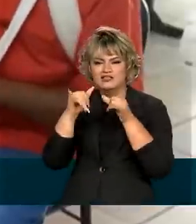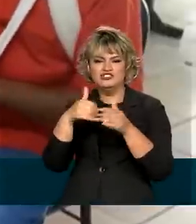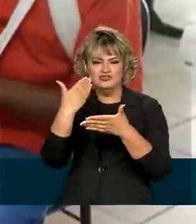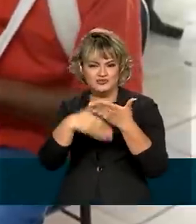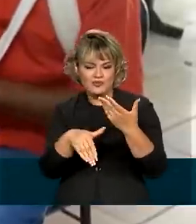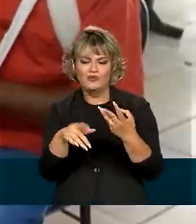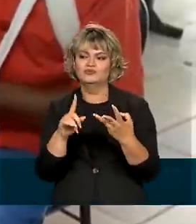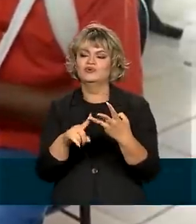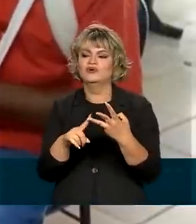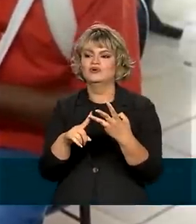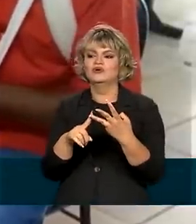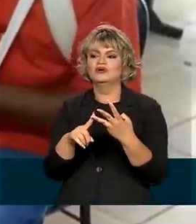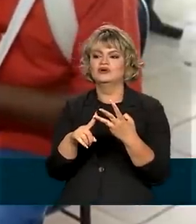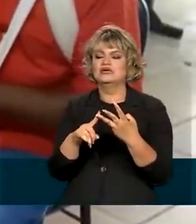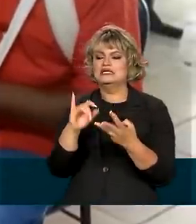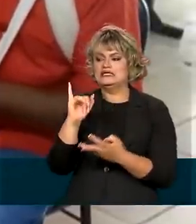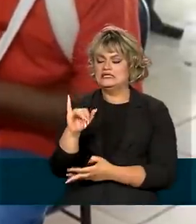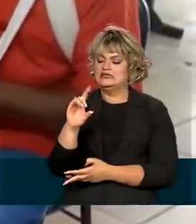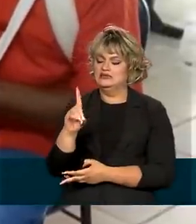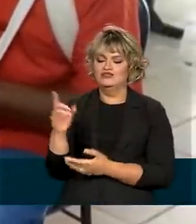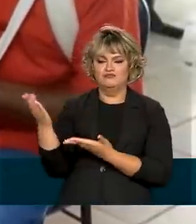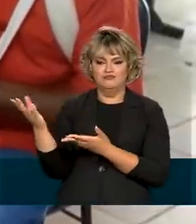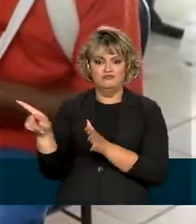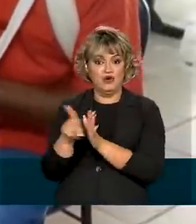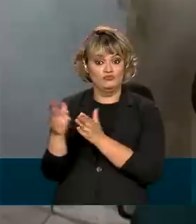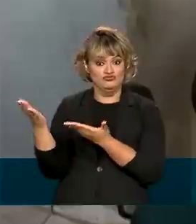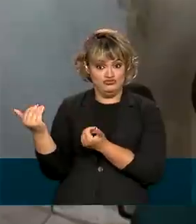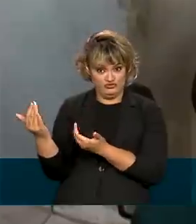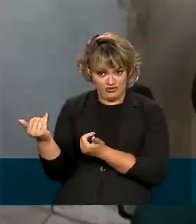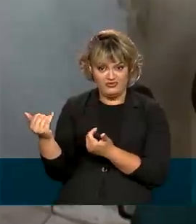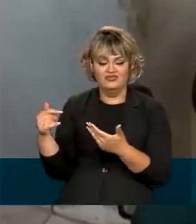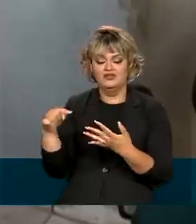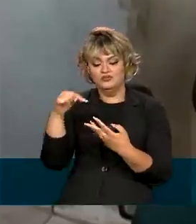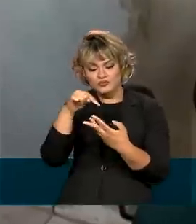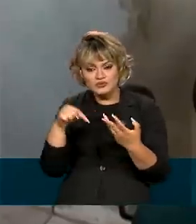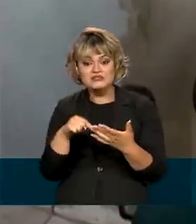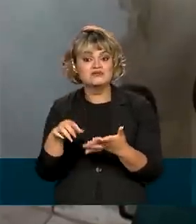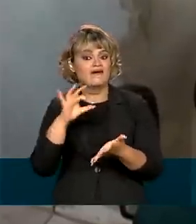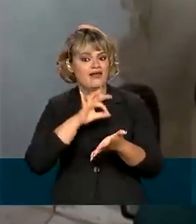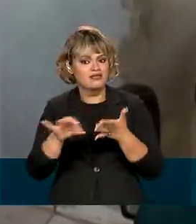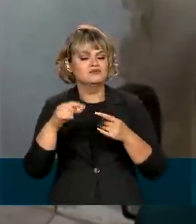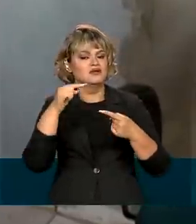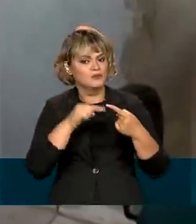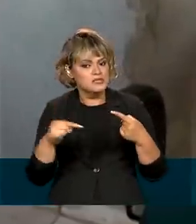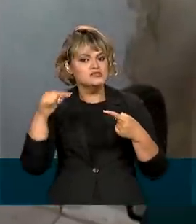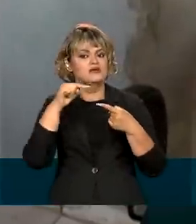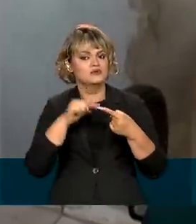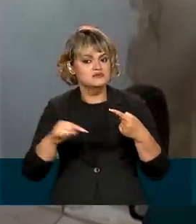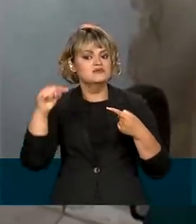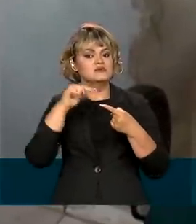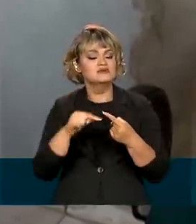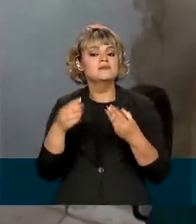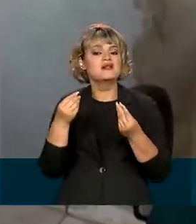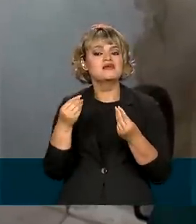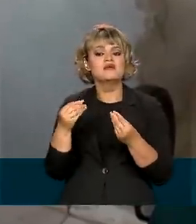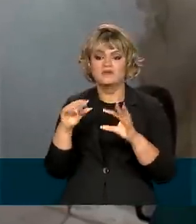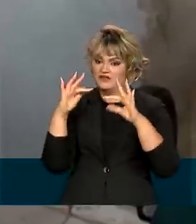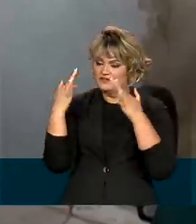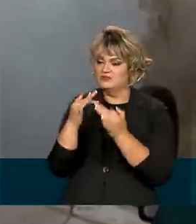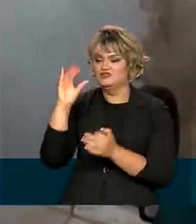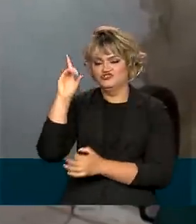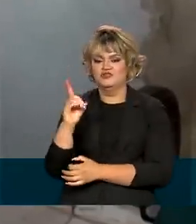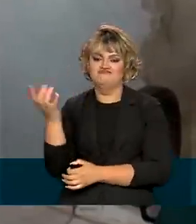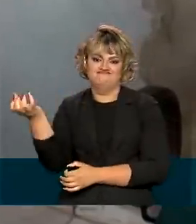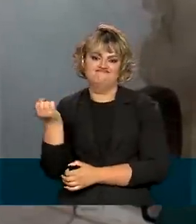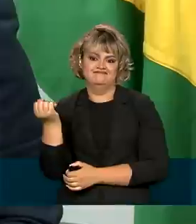Elétrica e a ID Jovem exigem que o cadastro esteja atualizado para que as famílias possam receber